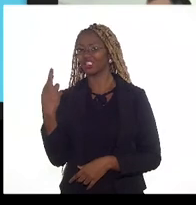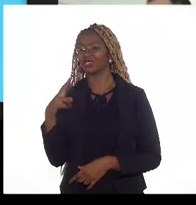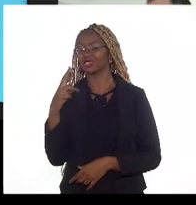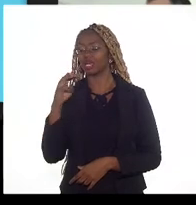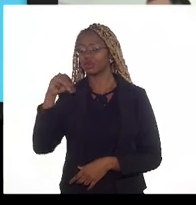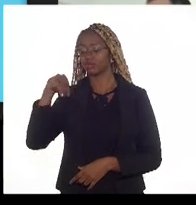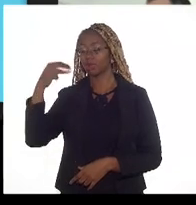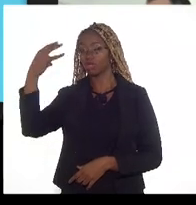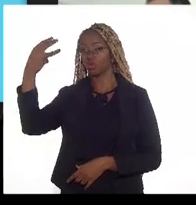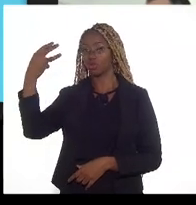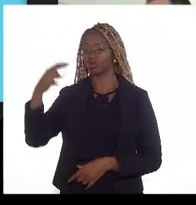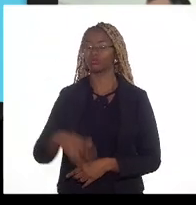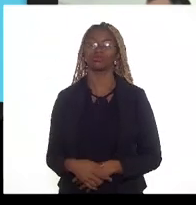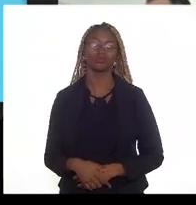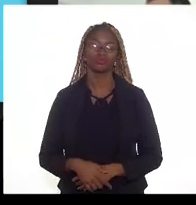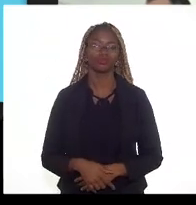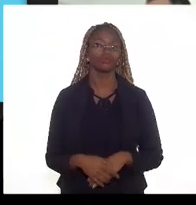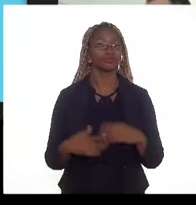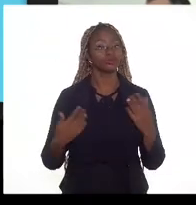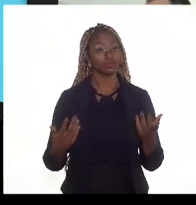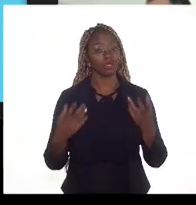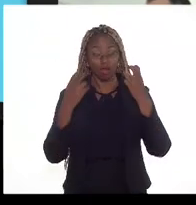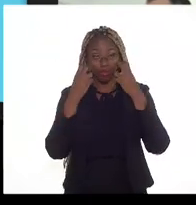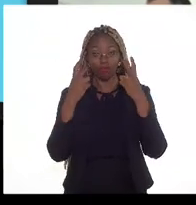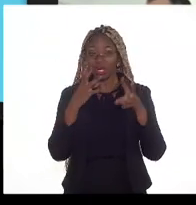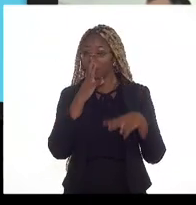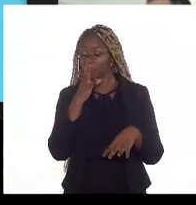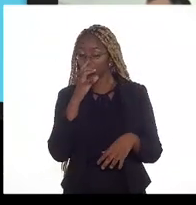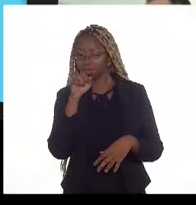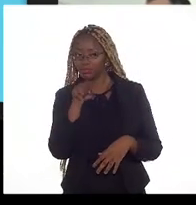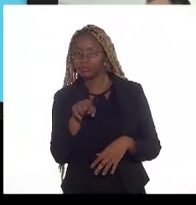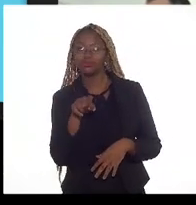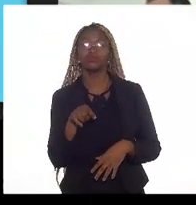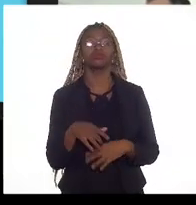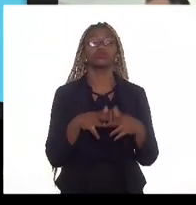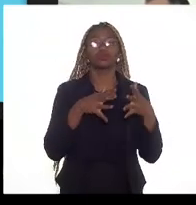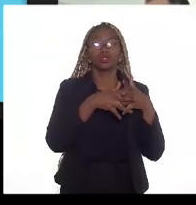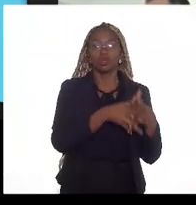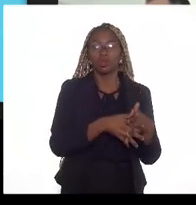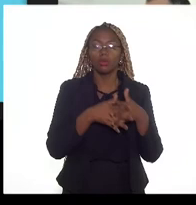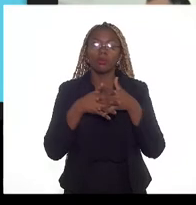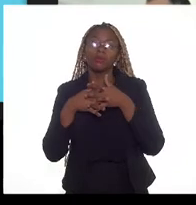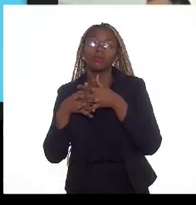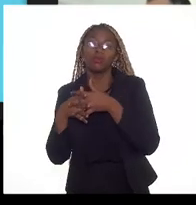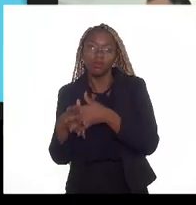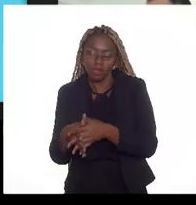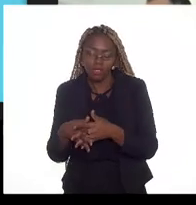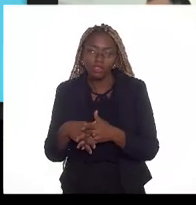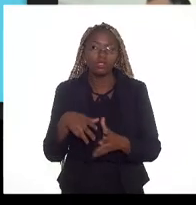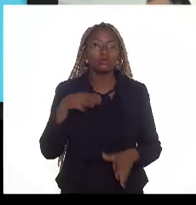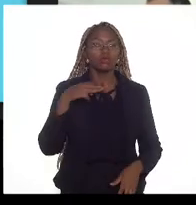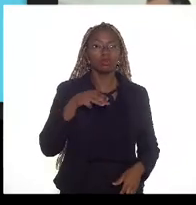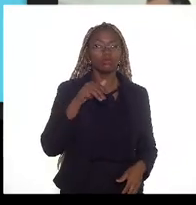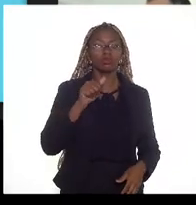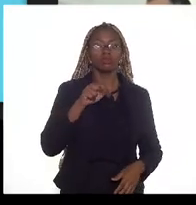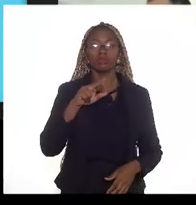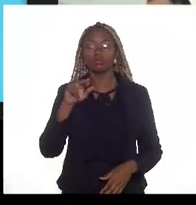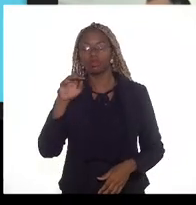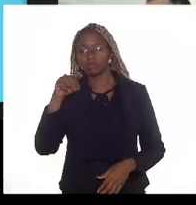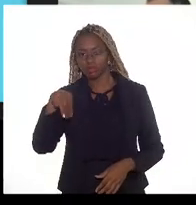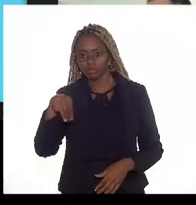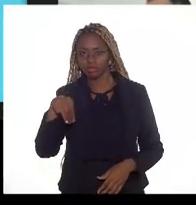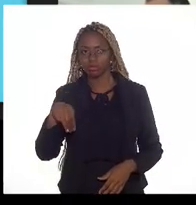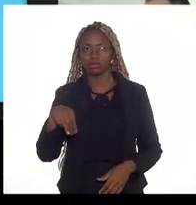então vocês vejam que no mesmo complexo de Marlin entre Marlin